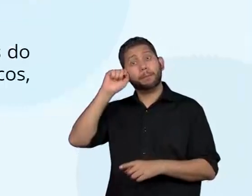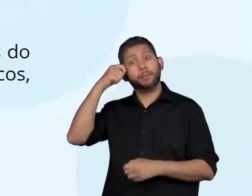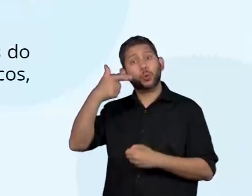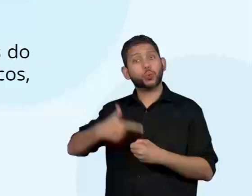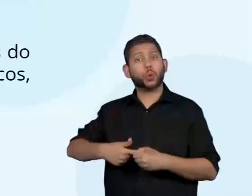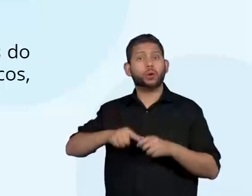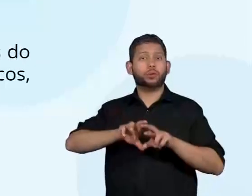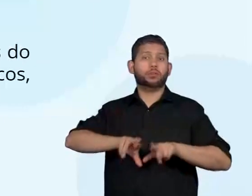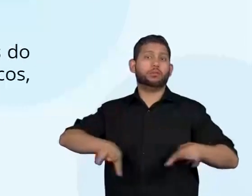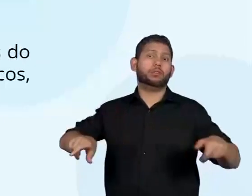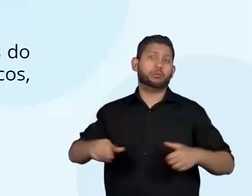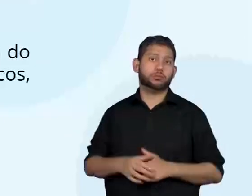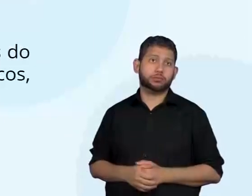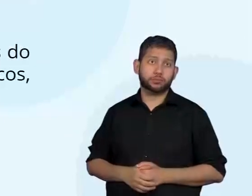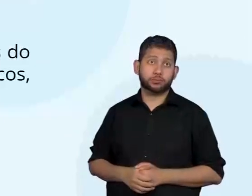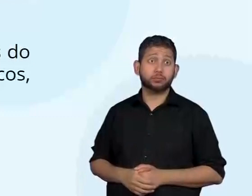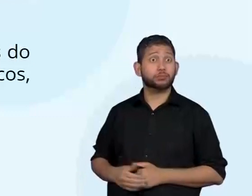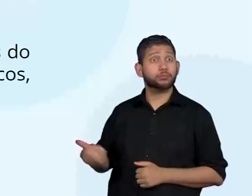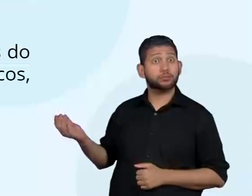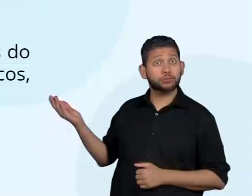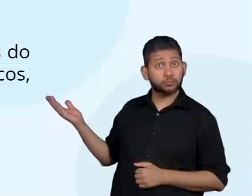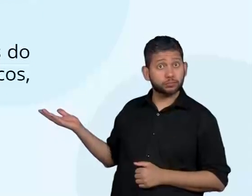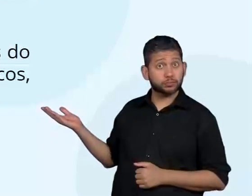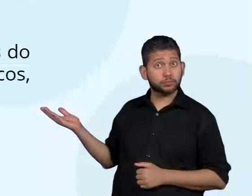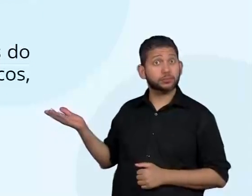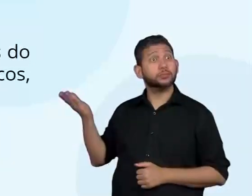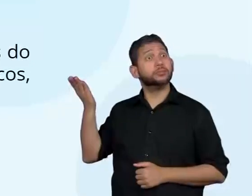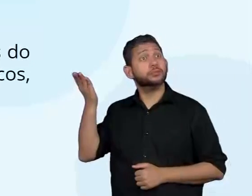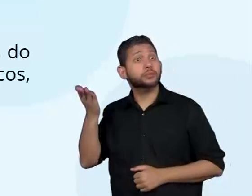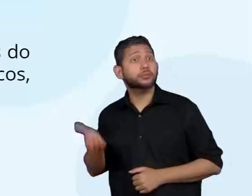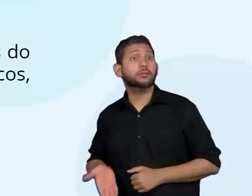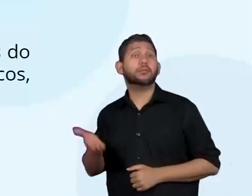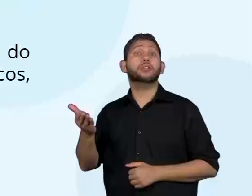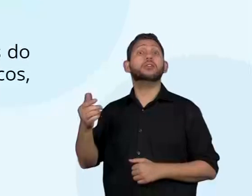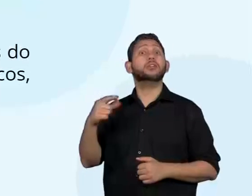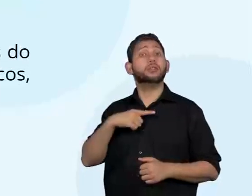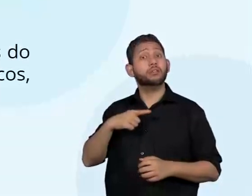que geram energia. Vou colocar uma setinha aqui.